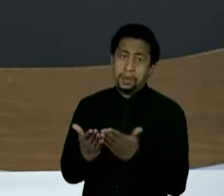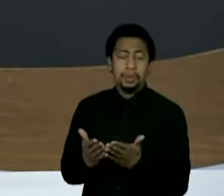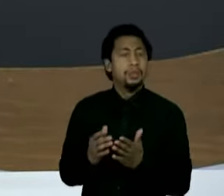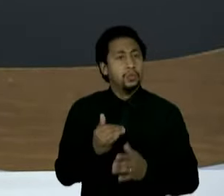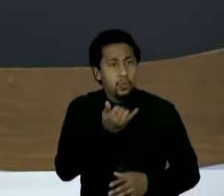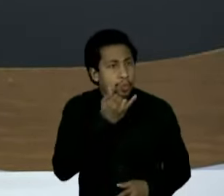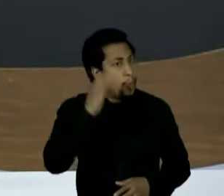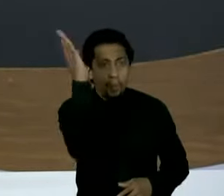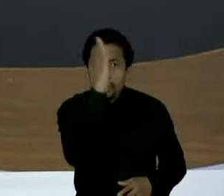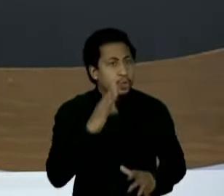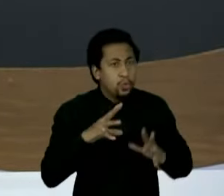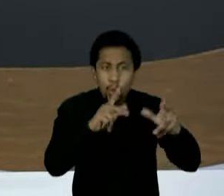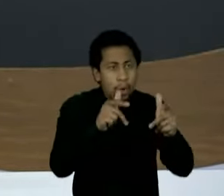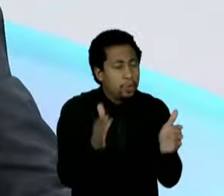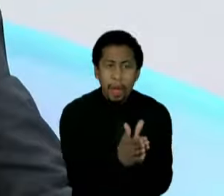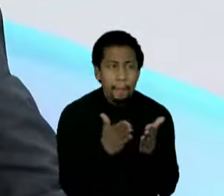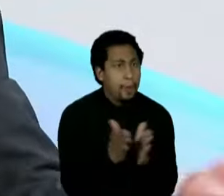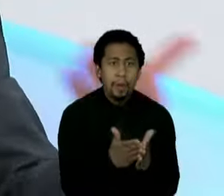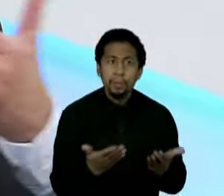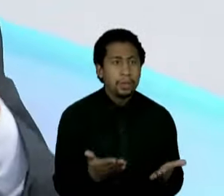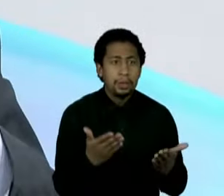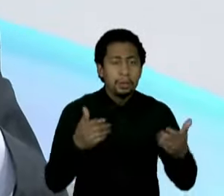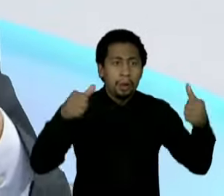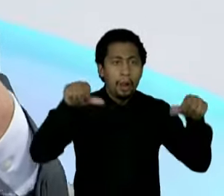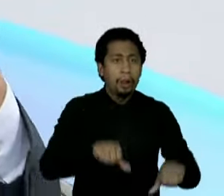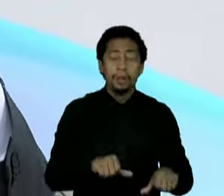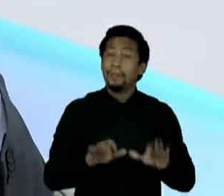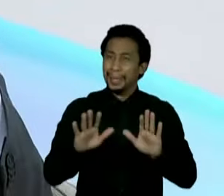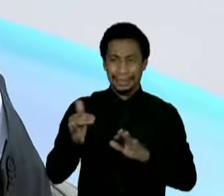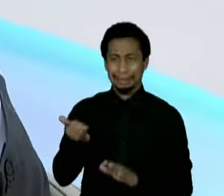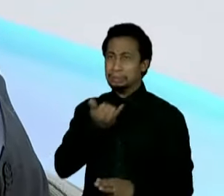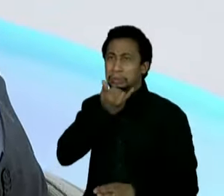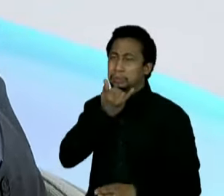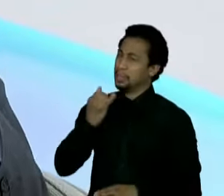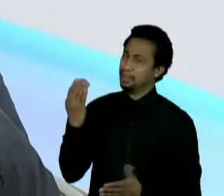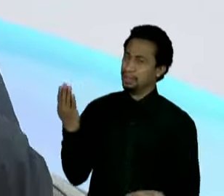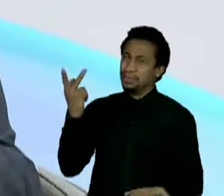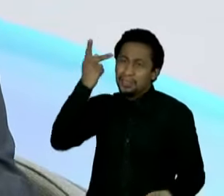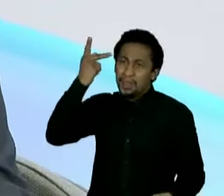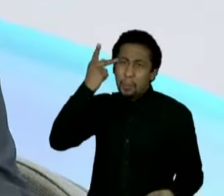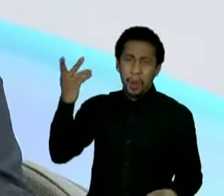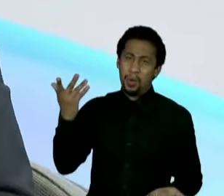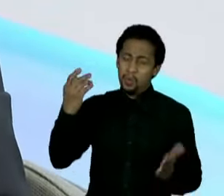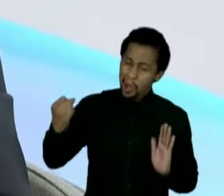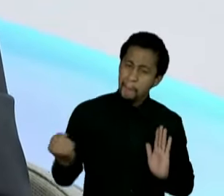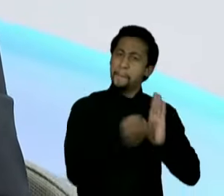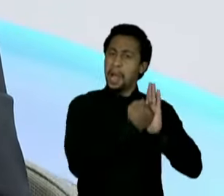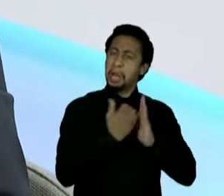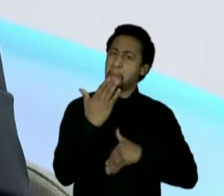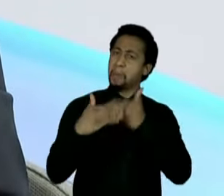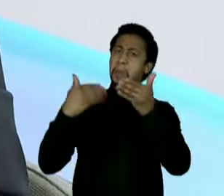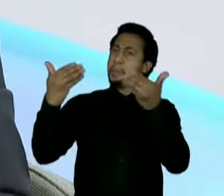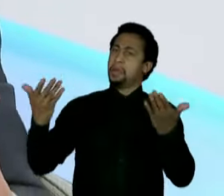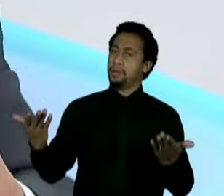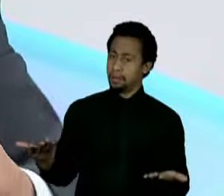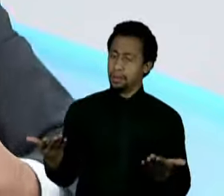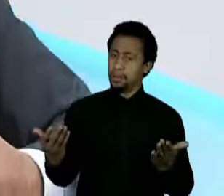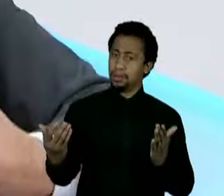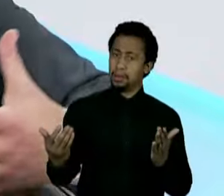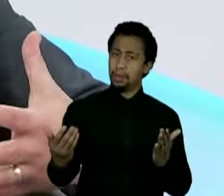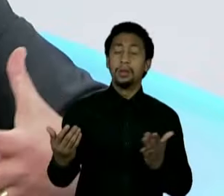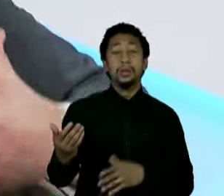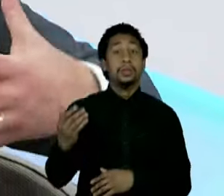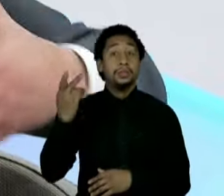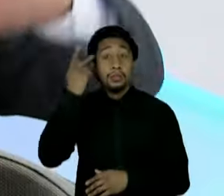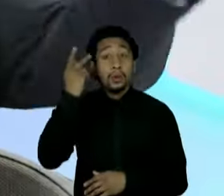comparação Brasil e o Não, eu sei, mas São Paulo não. São Paulo tem a marca do desenvolvimento. São Paulo arrecada